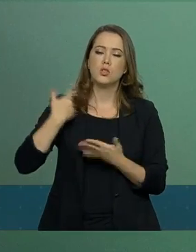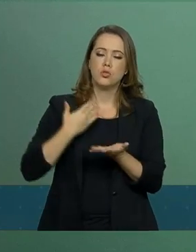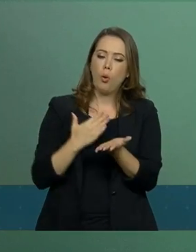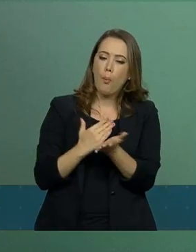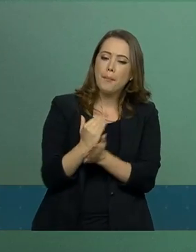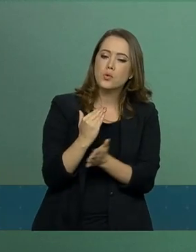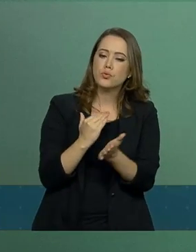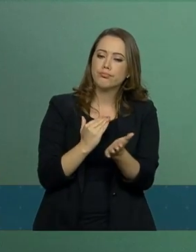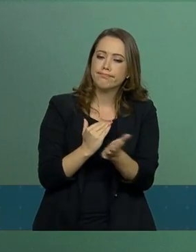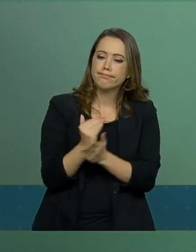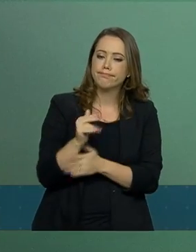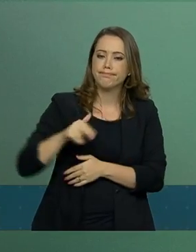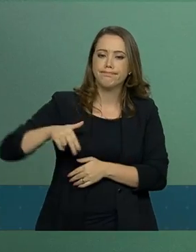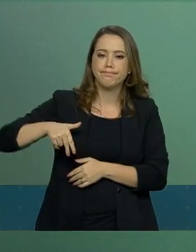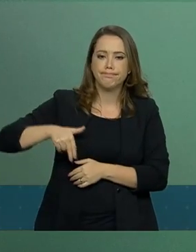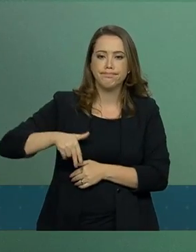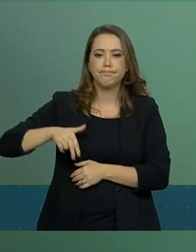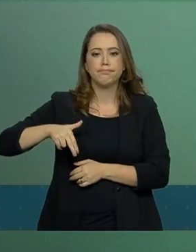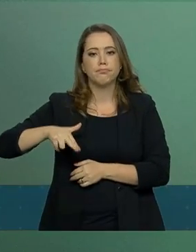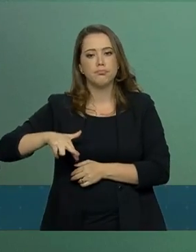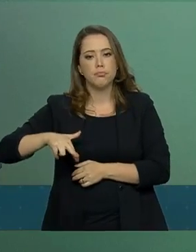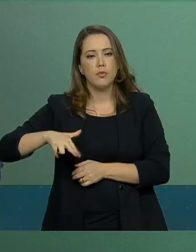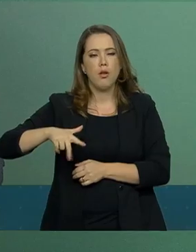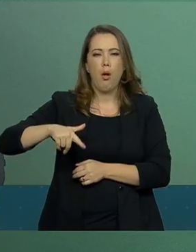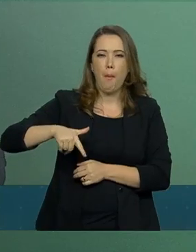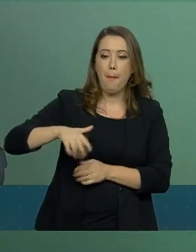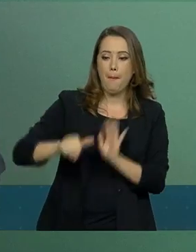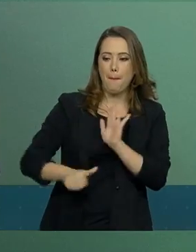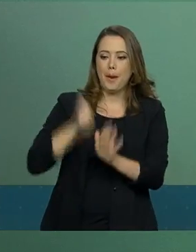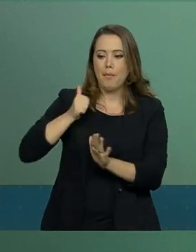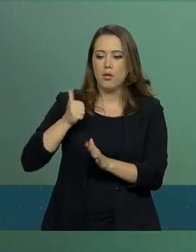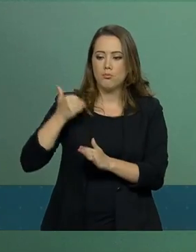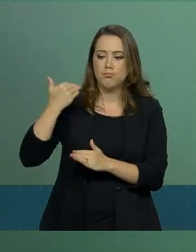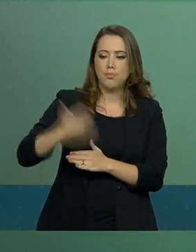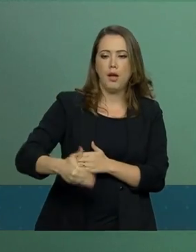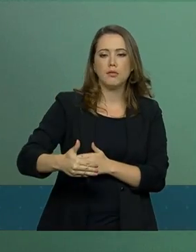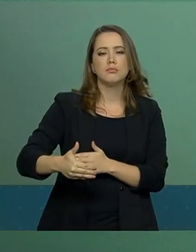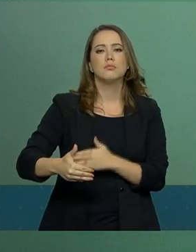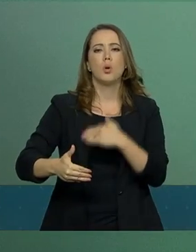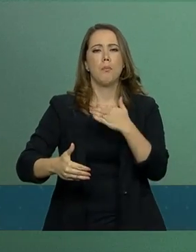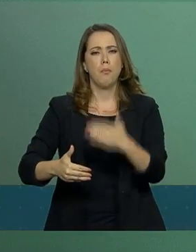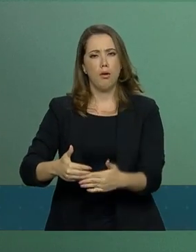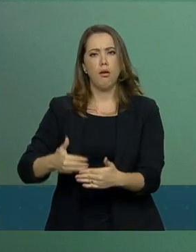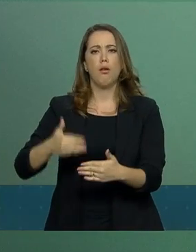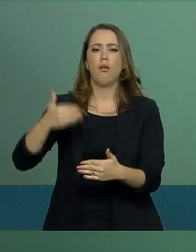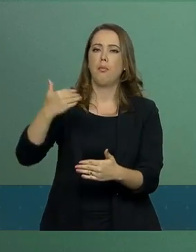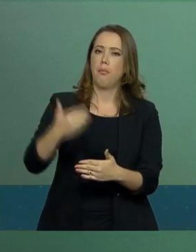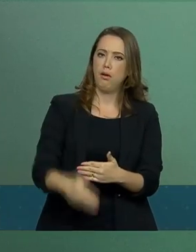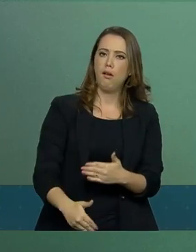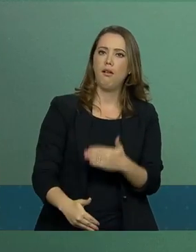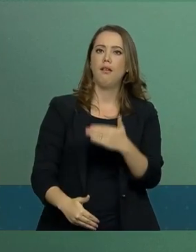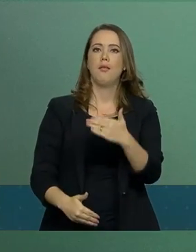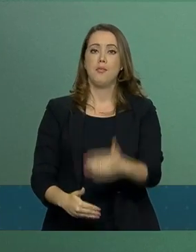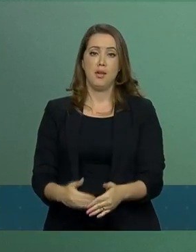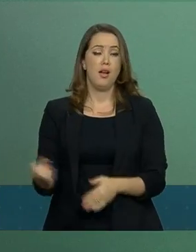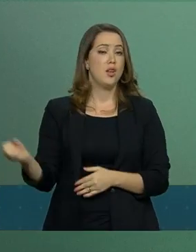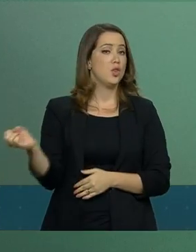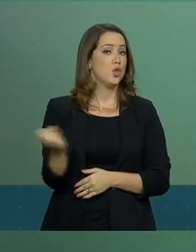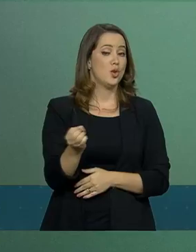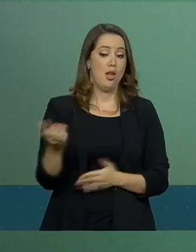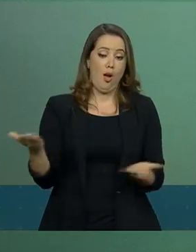inicia-se, por certo, com o primeiro passo. E o primeiro passo da nova Previdência,